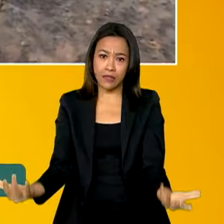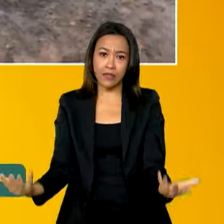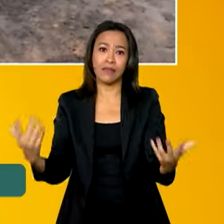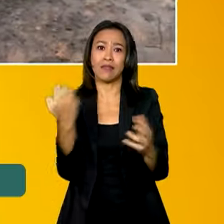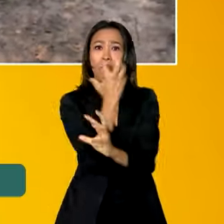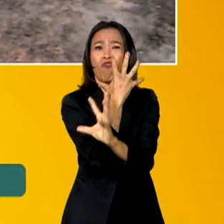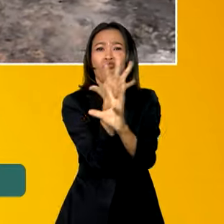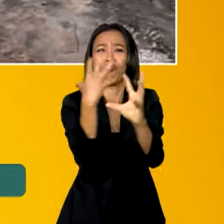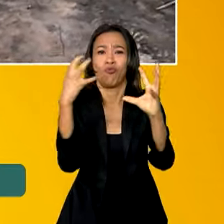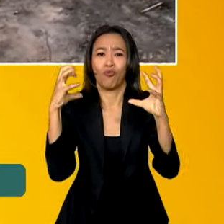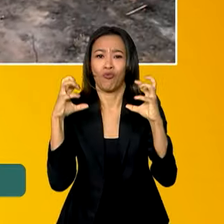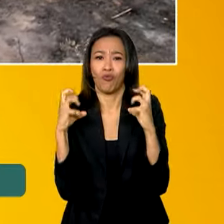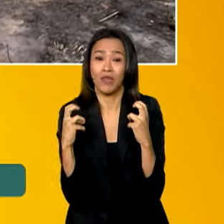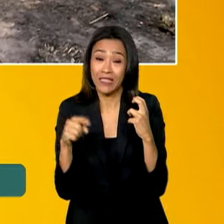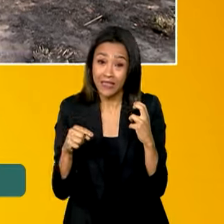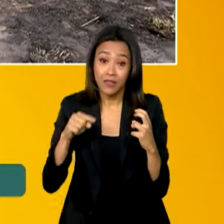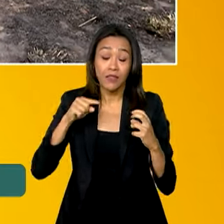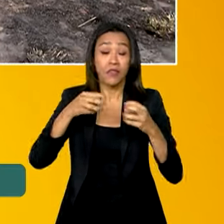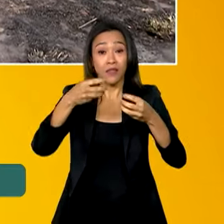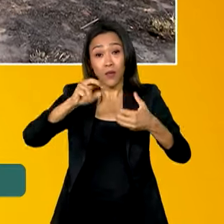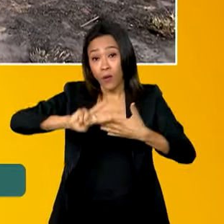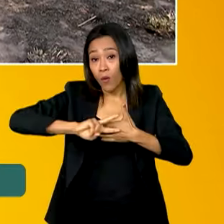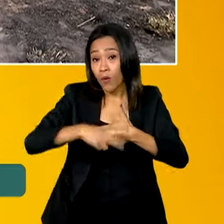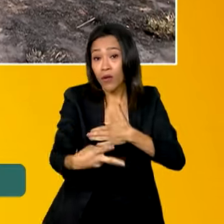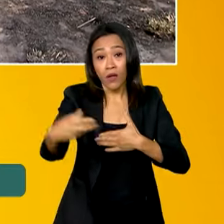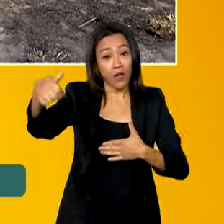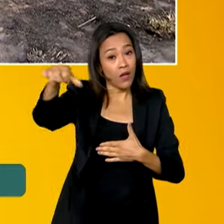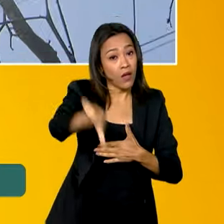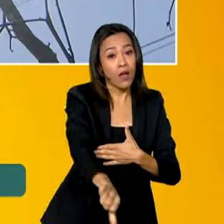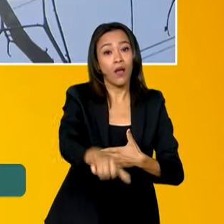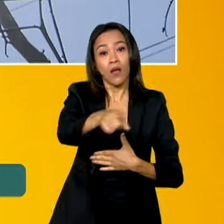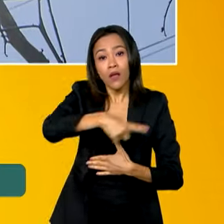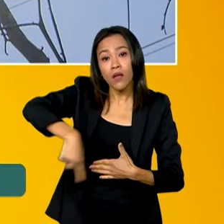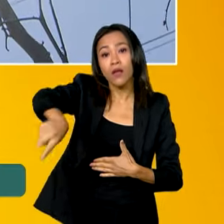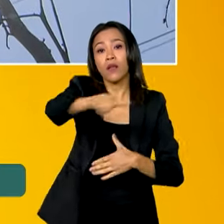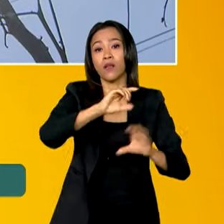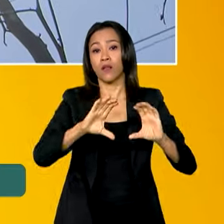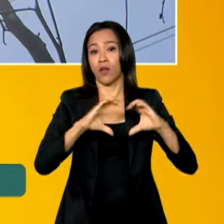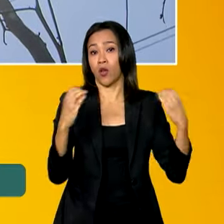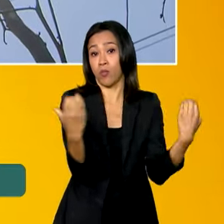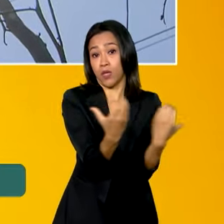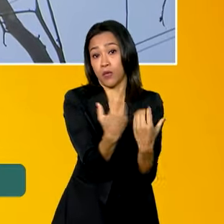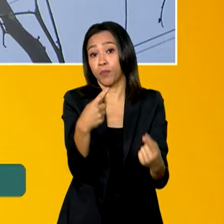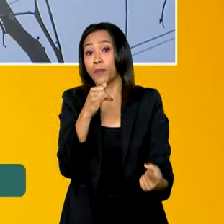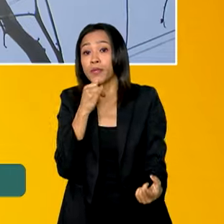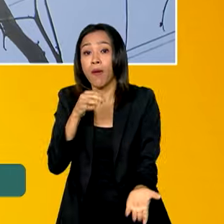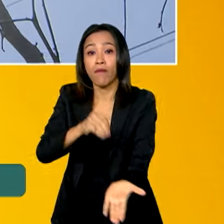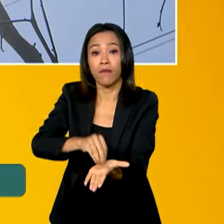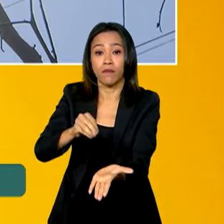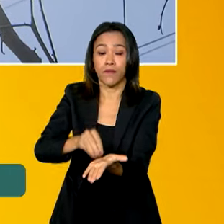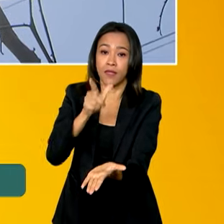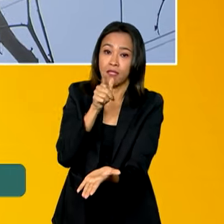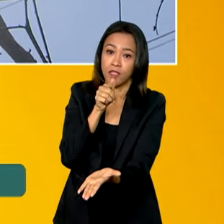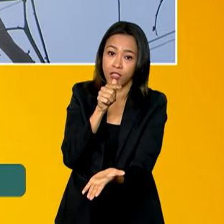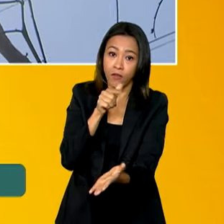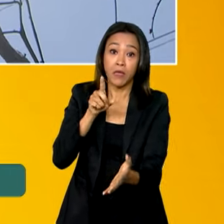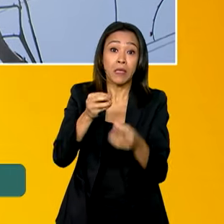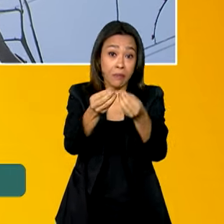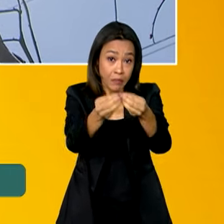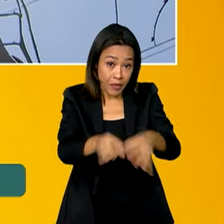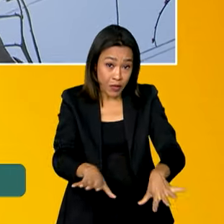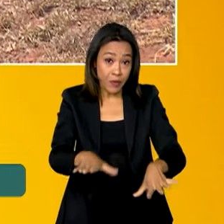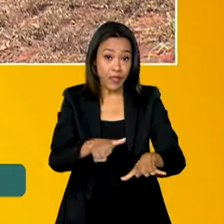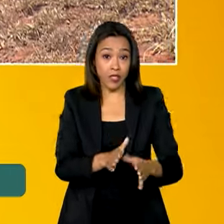acaba trazendo consequências para a população local, como o desabastecimento de água e prejuízos à navegação.